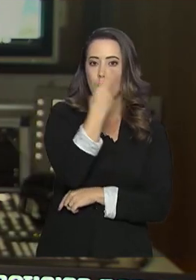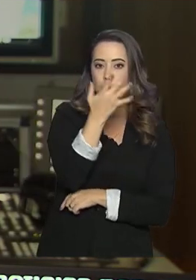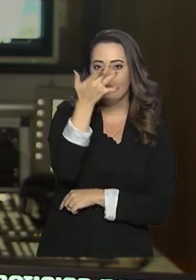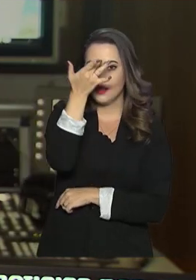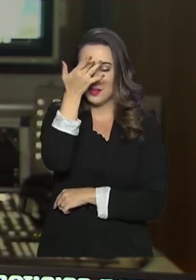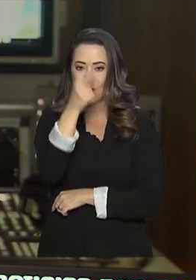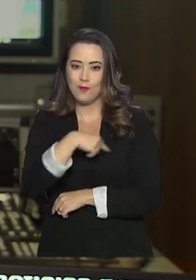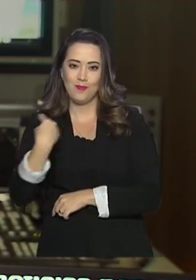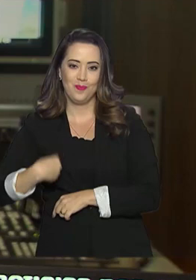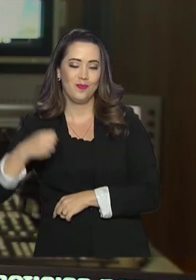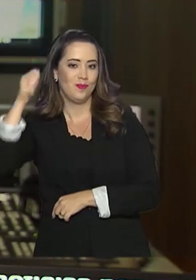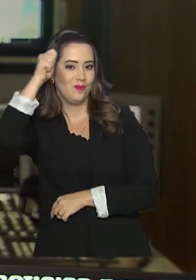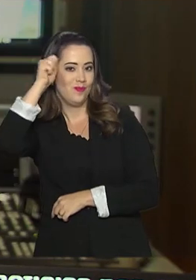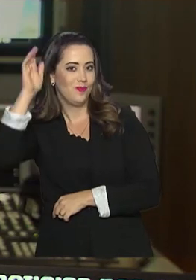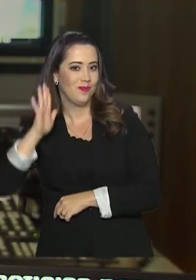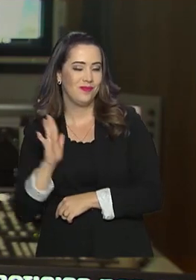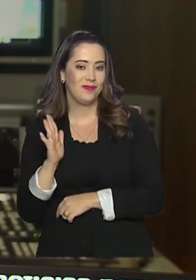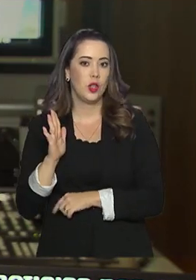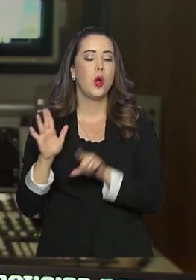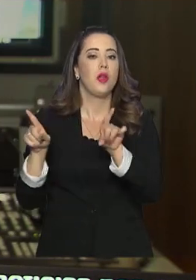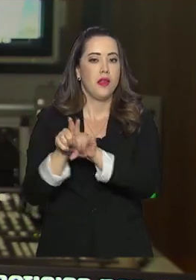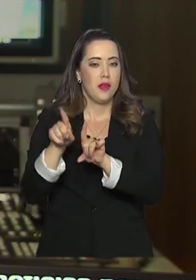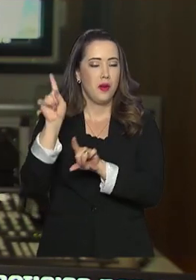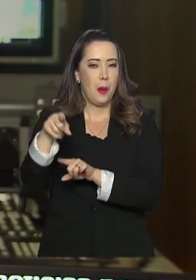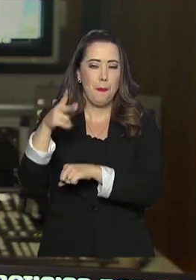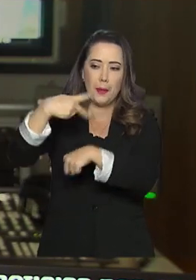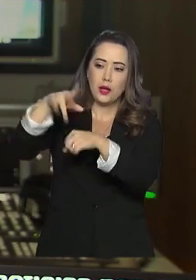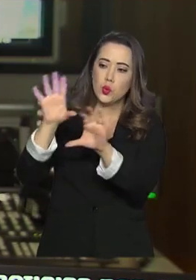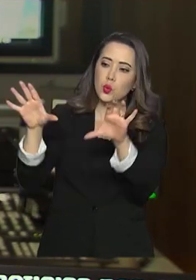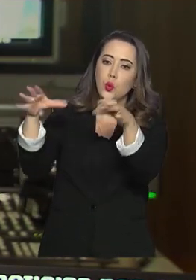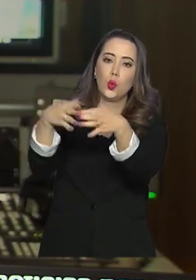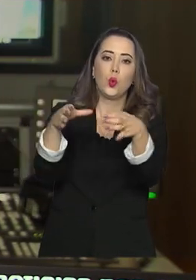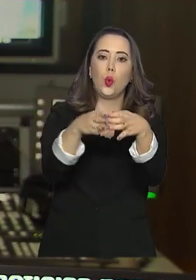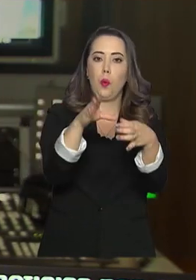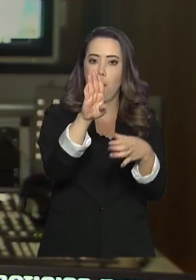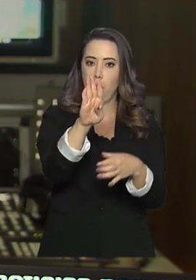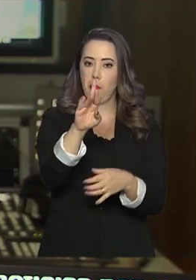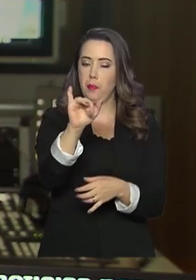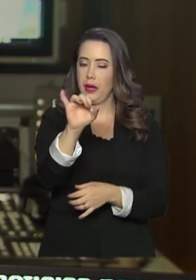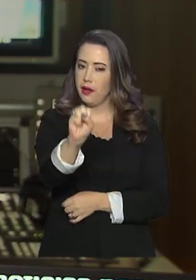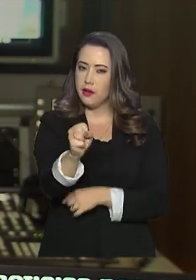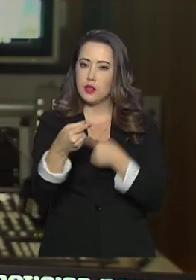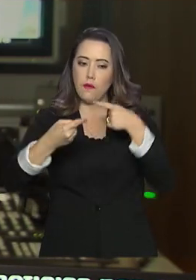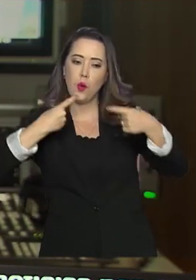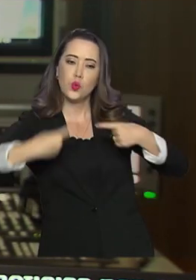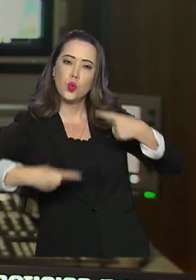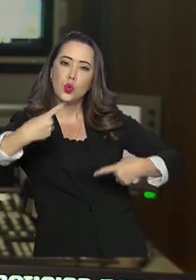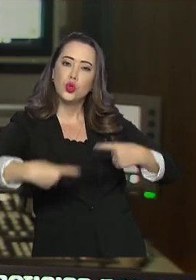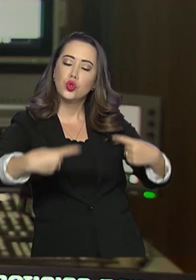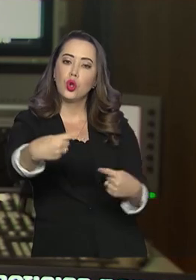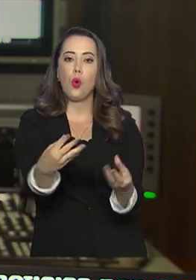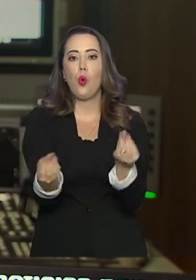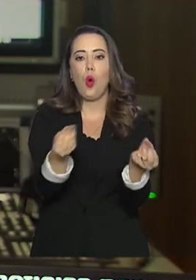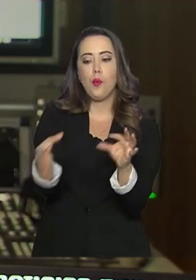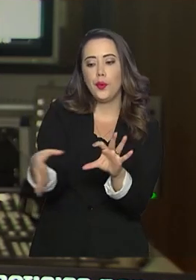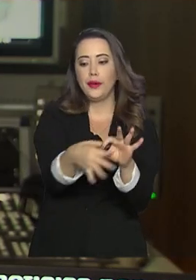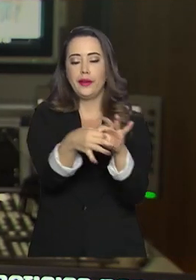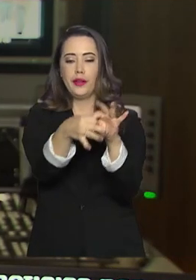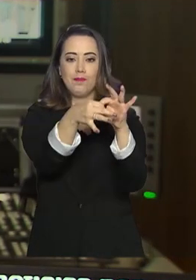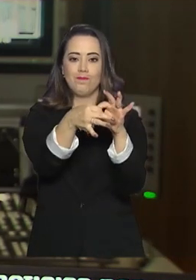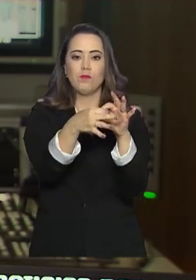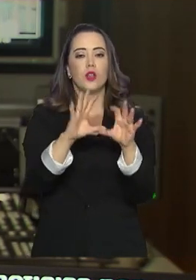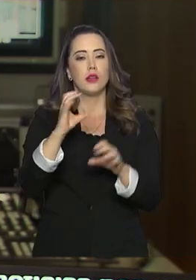Índia, China e África do Sul. Países que formam o bloco e que vão debater acordos e o fortalecimento de cooperações